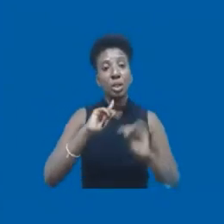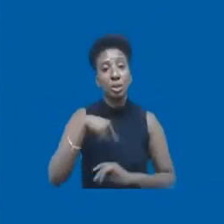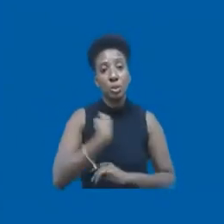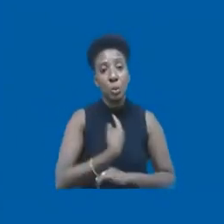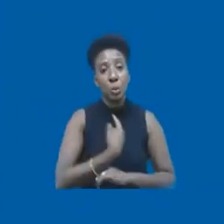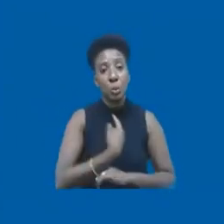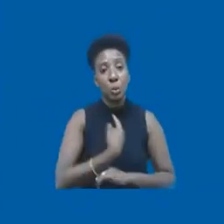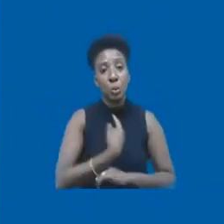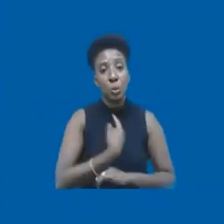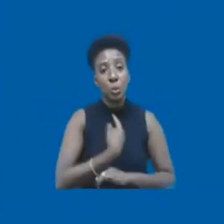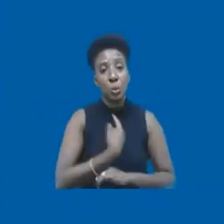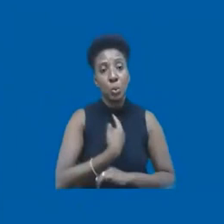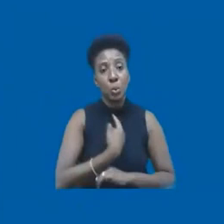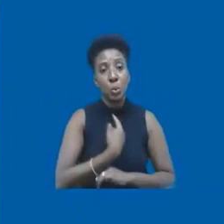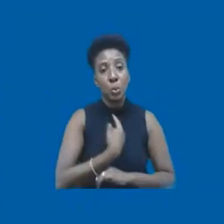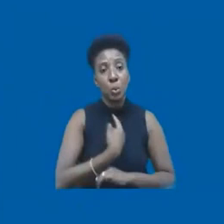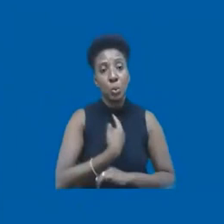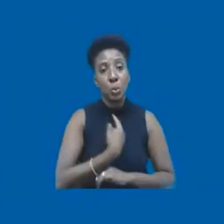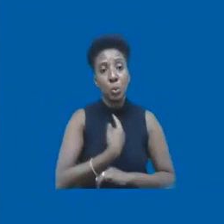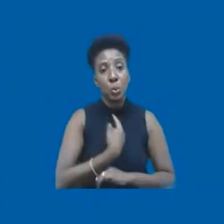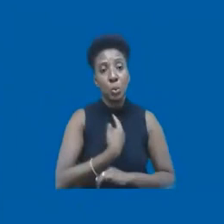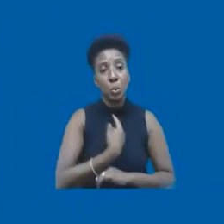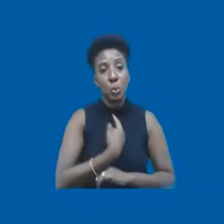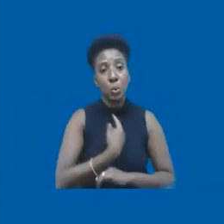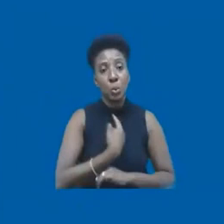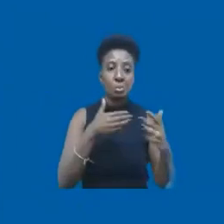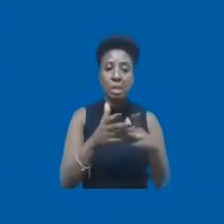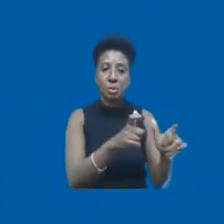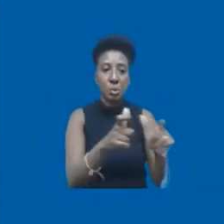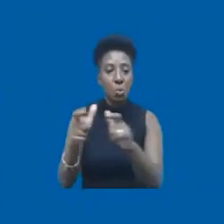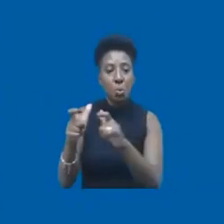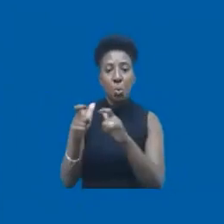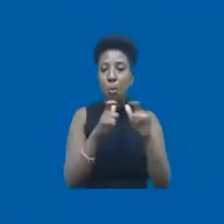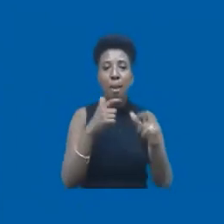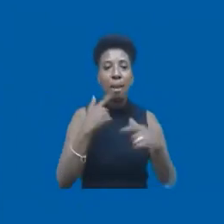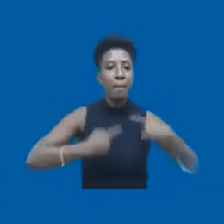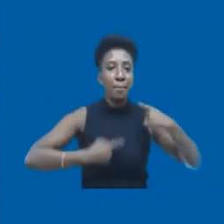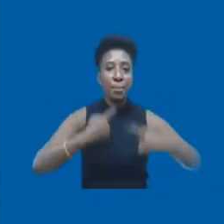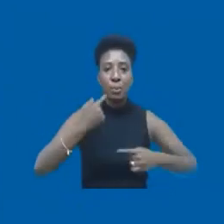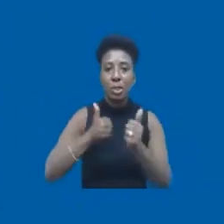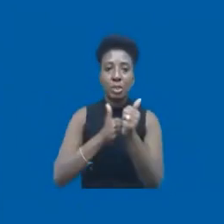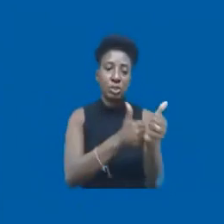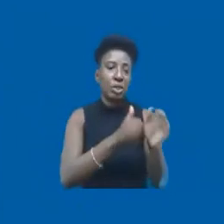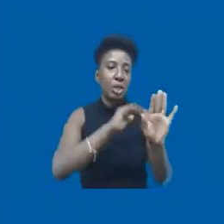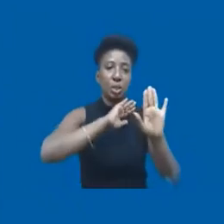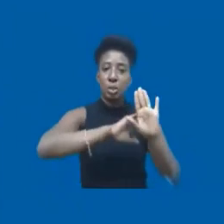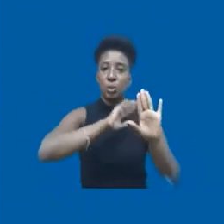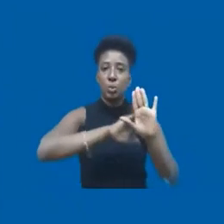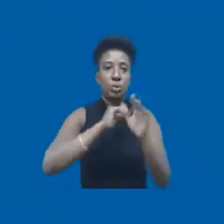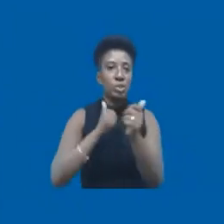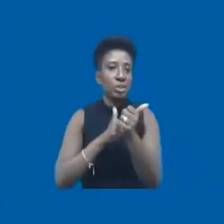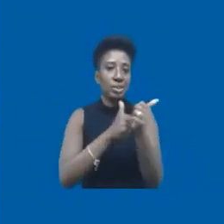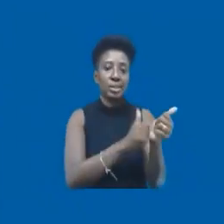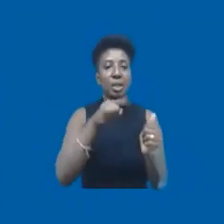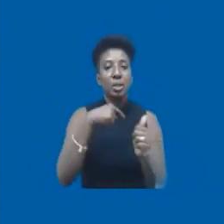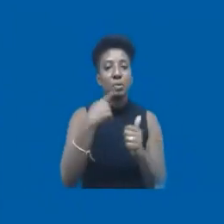precisamos zelar independentemente de que corrente política você vai seguir, que ideologia você vai seguir. É isso